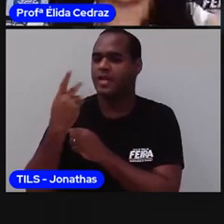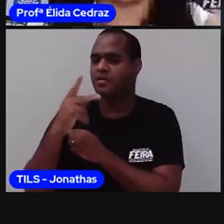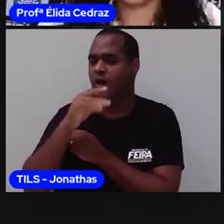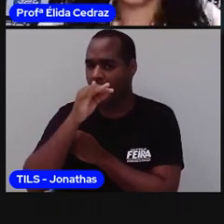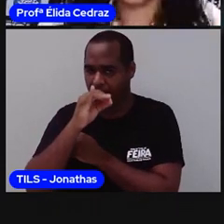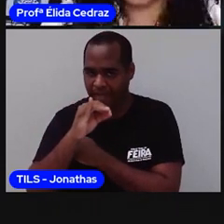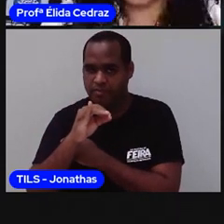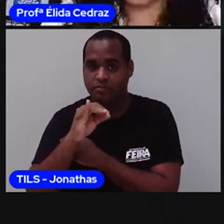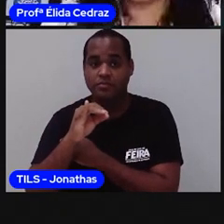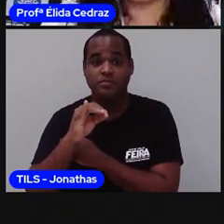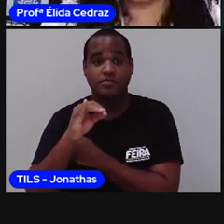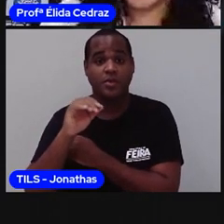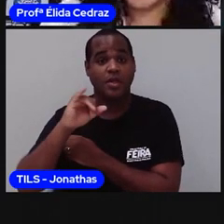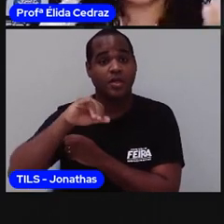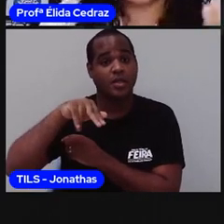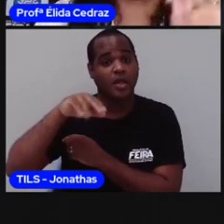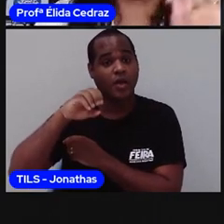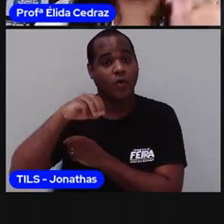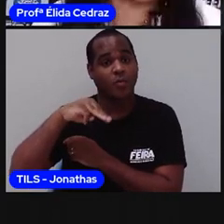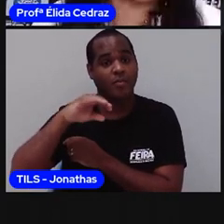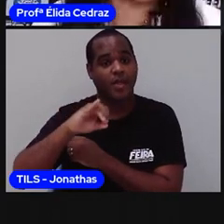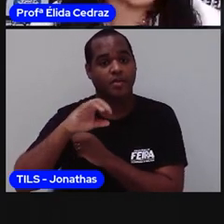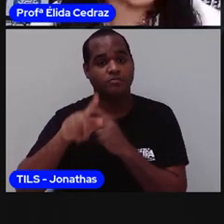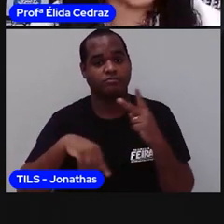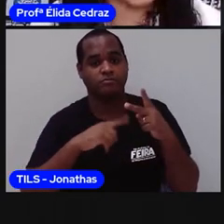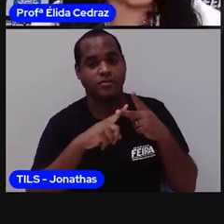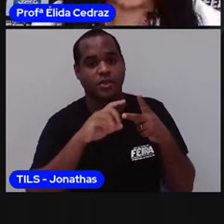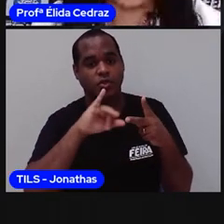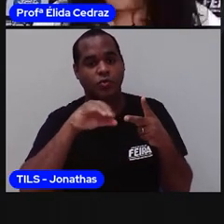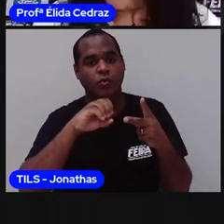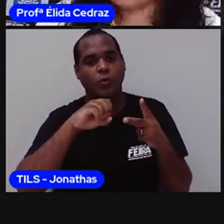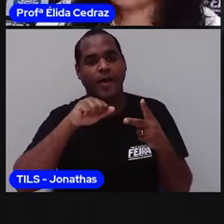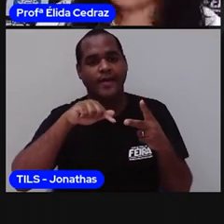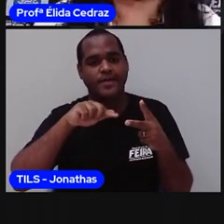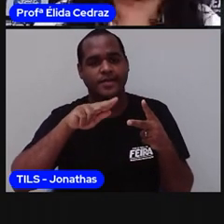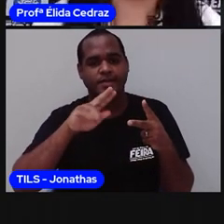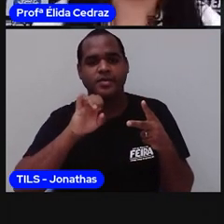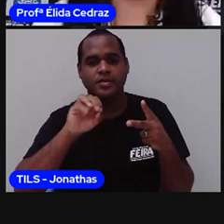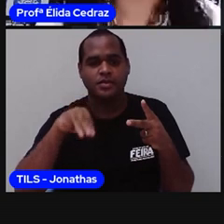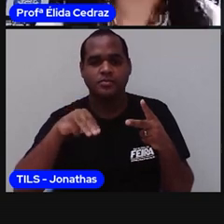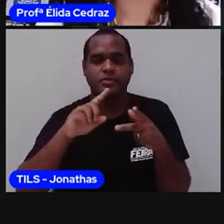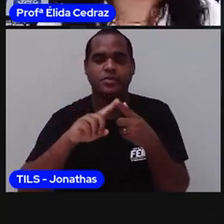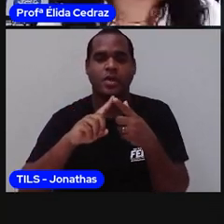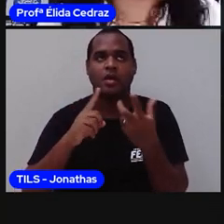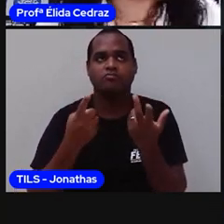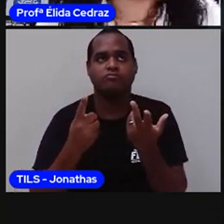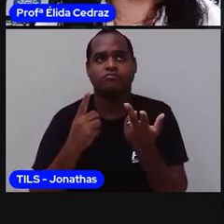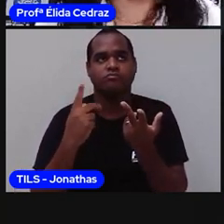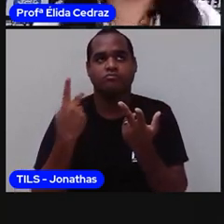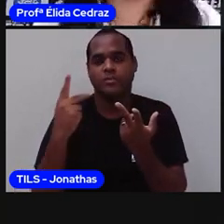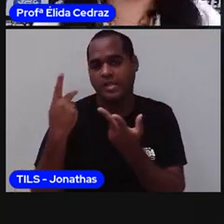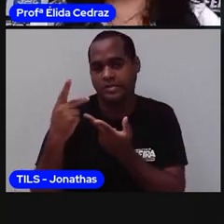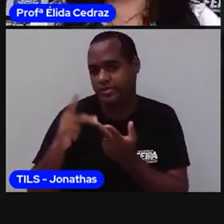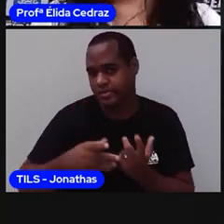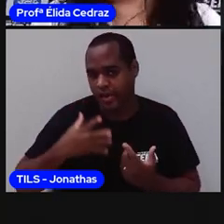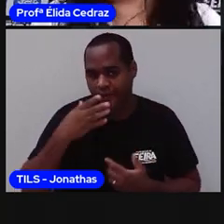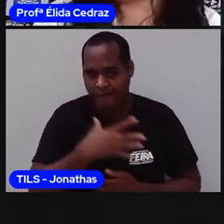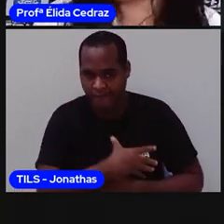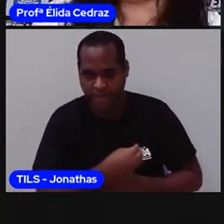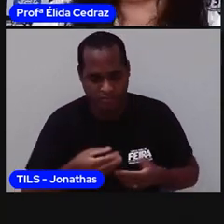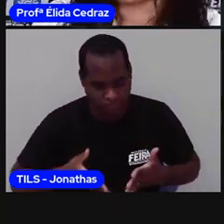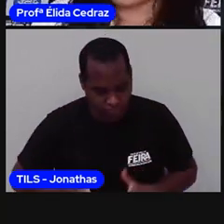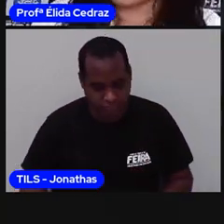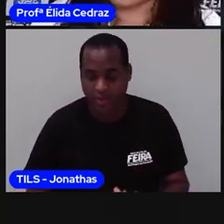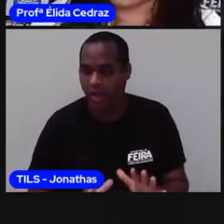dela. Naome de Araújo Silva e Joaquim dos Santos Silva. Quando Cecília nasceu, recebeu essa